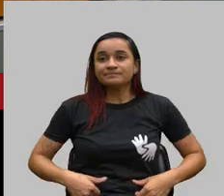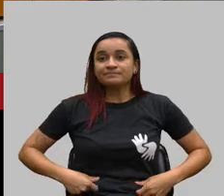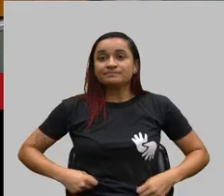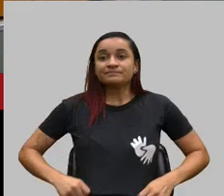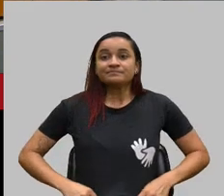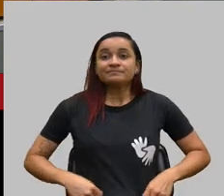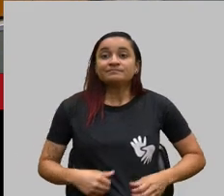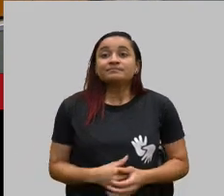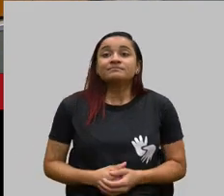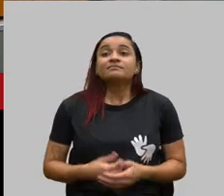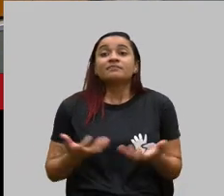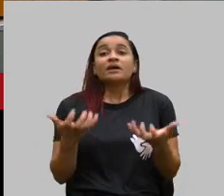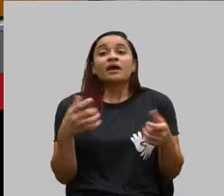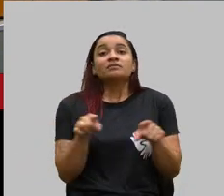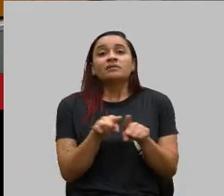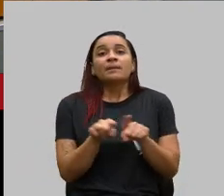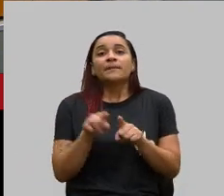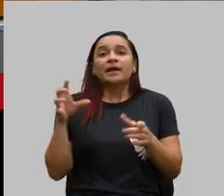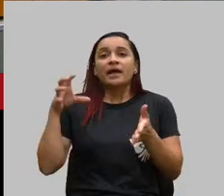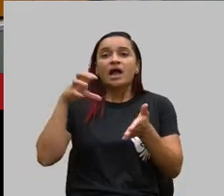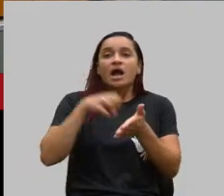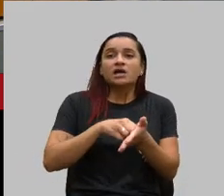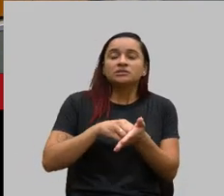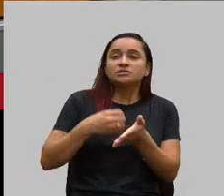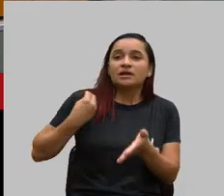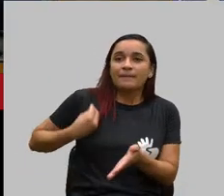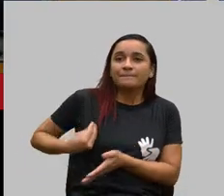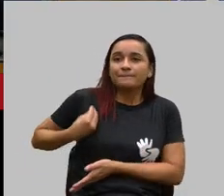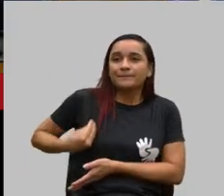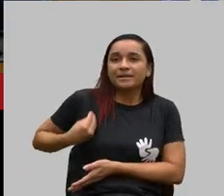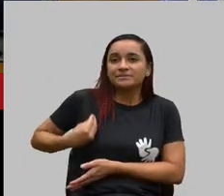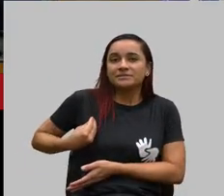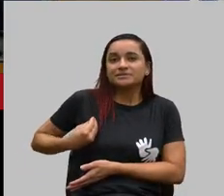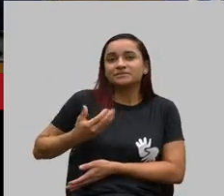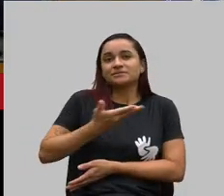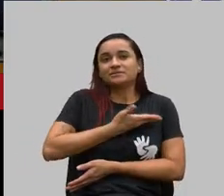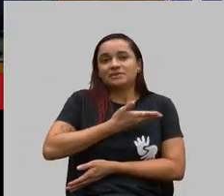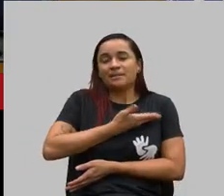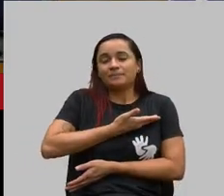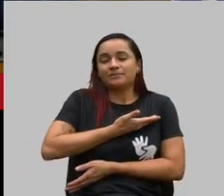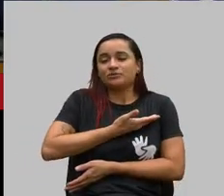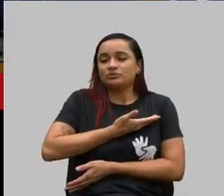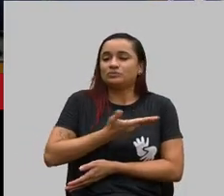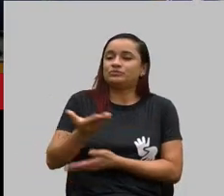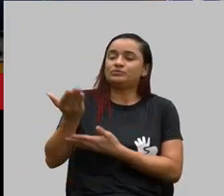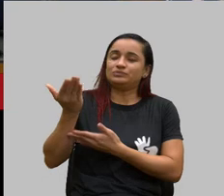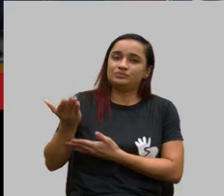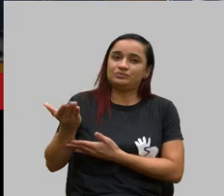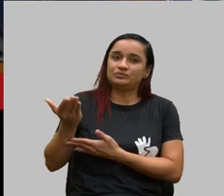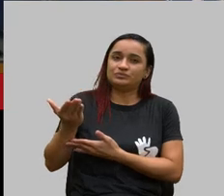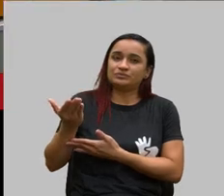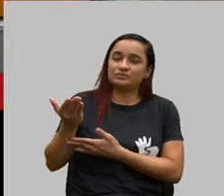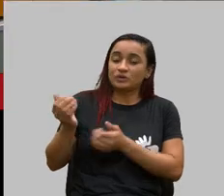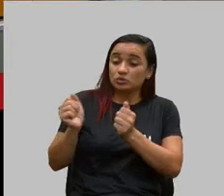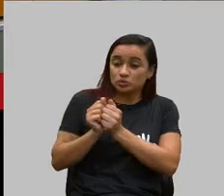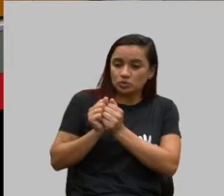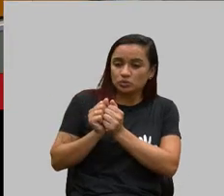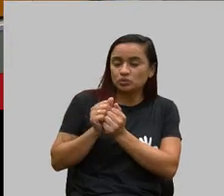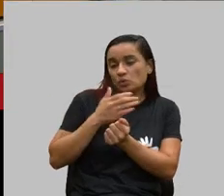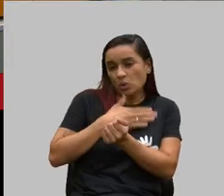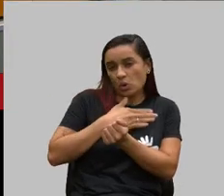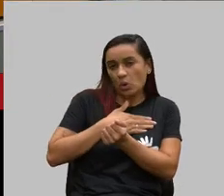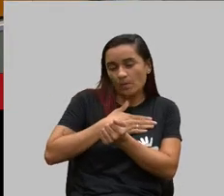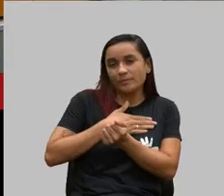Queria registrar também a presença do meu querido e nobre amigo que divide comigo também